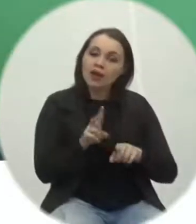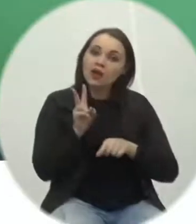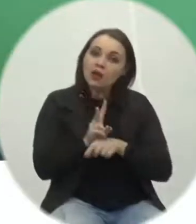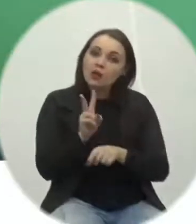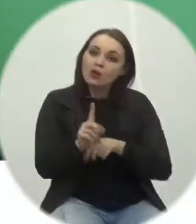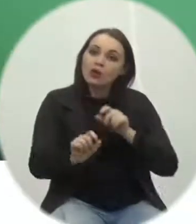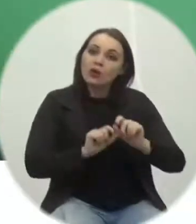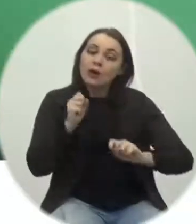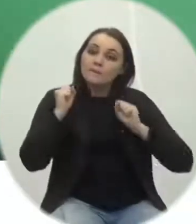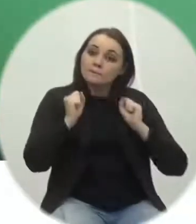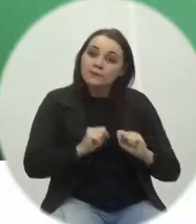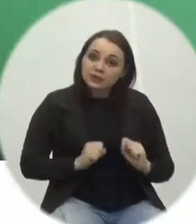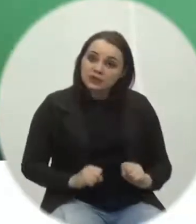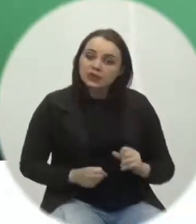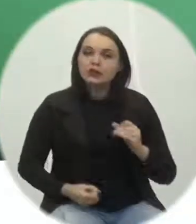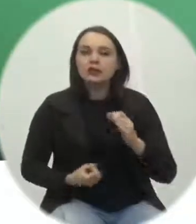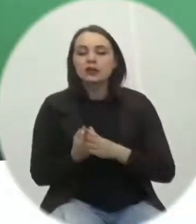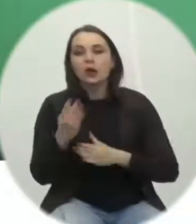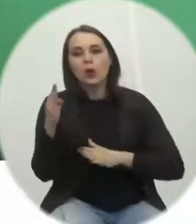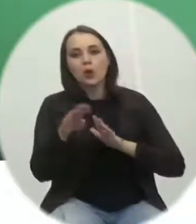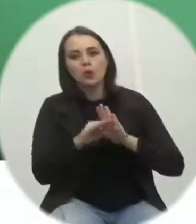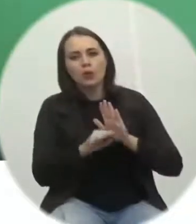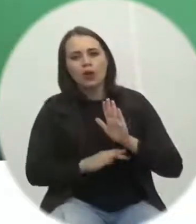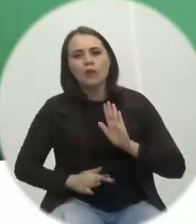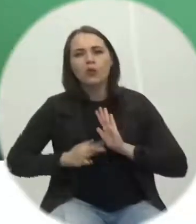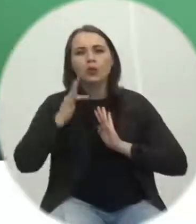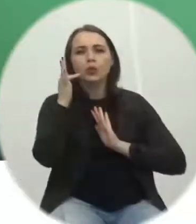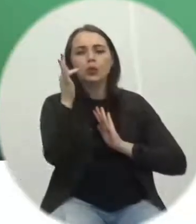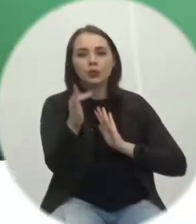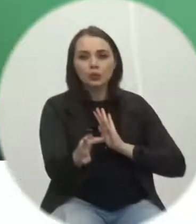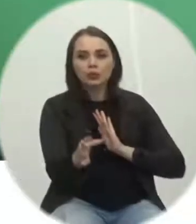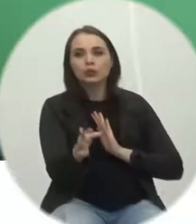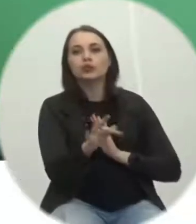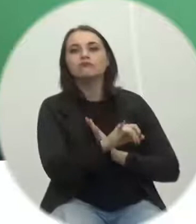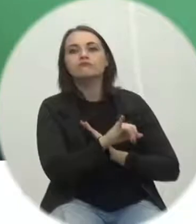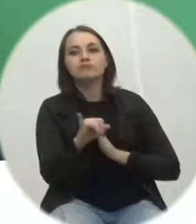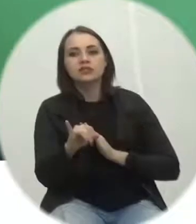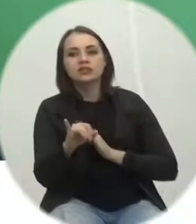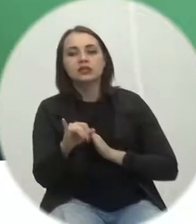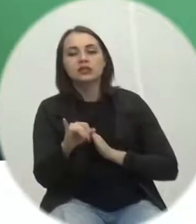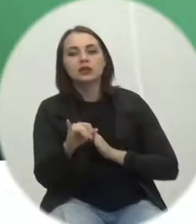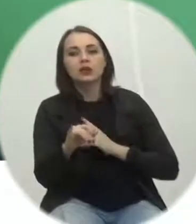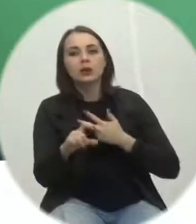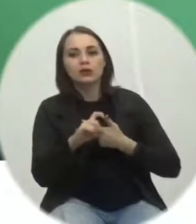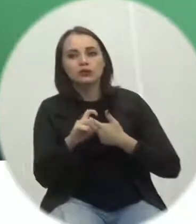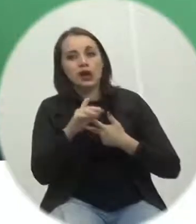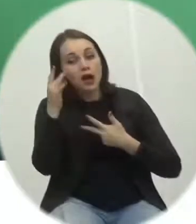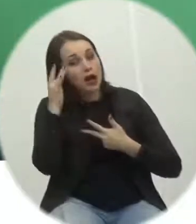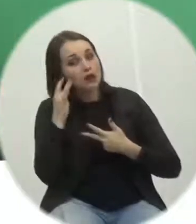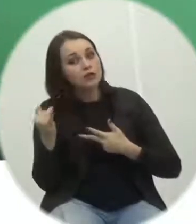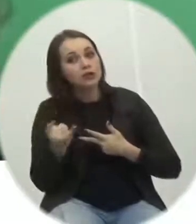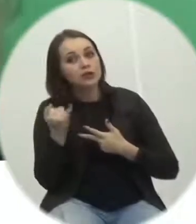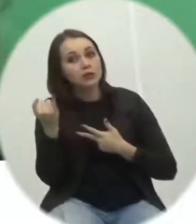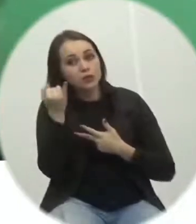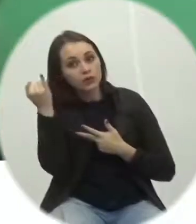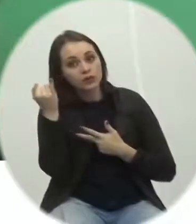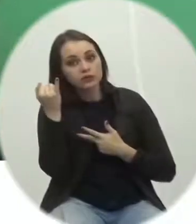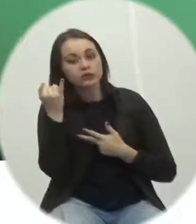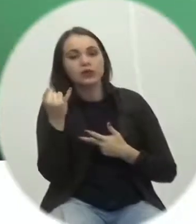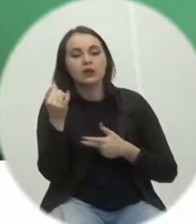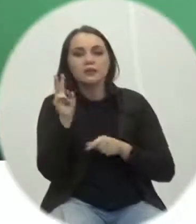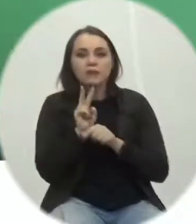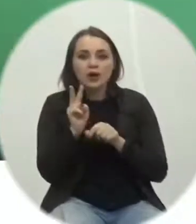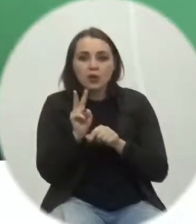possibilidade de criação de um programa lá na frente, se assim o executivo entender como necessário, que é para ir na raiz do